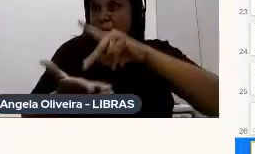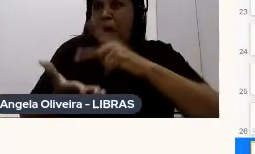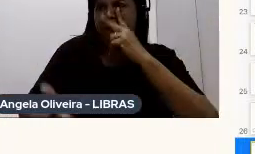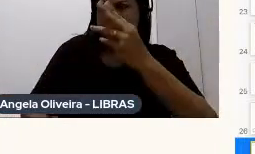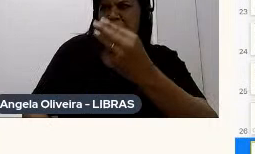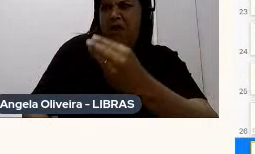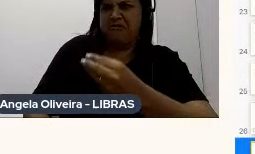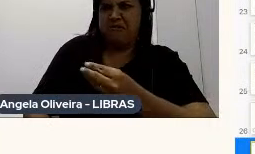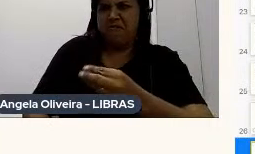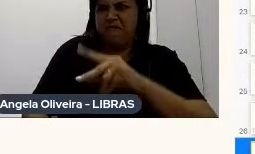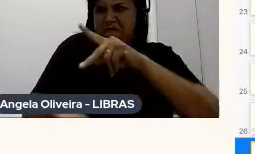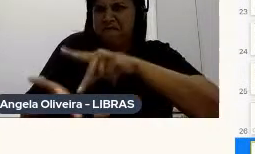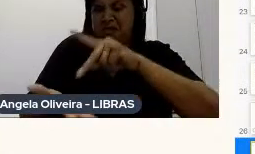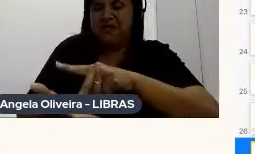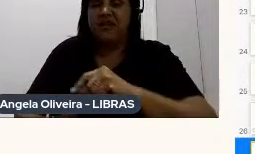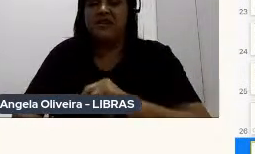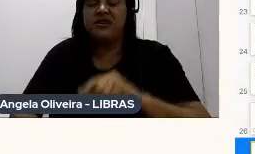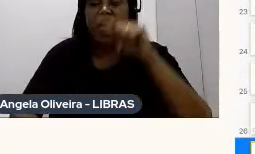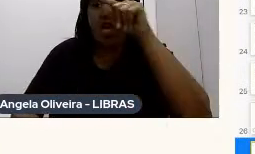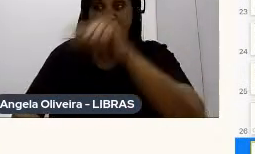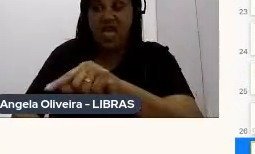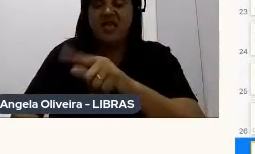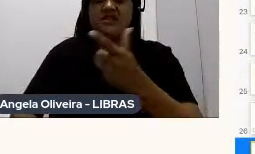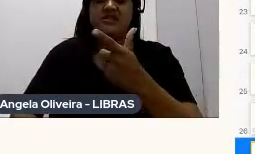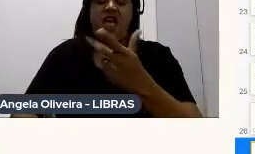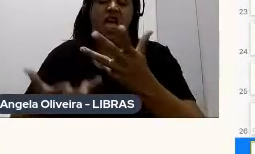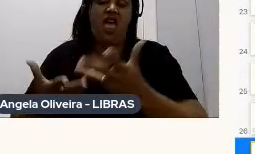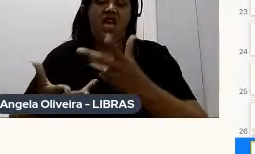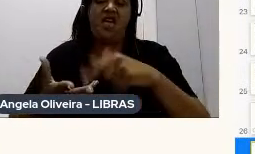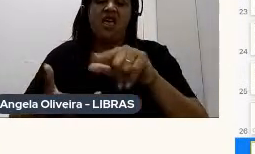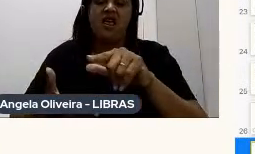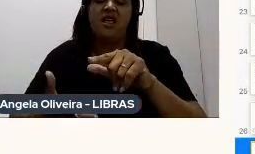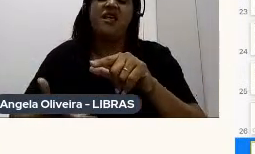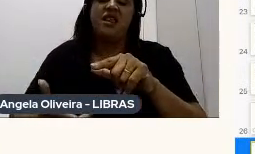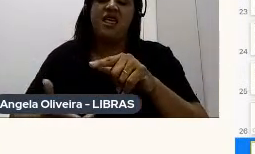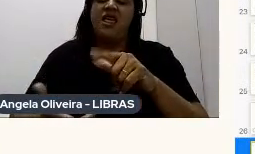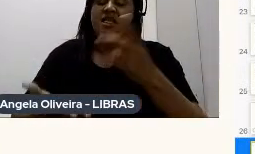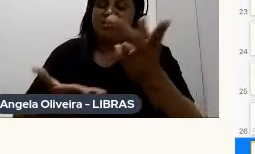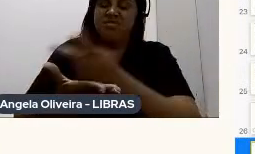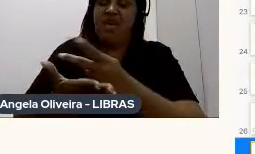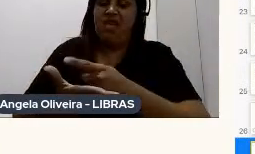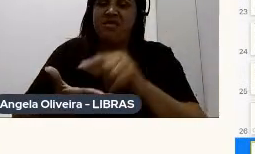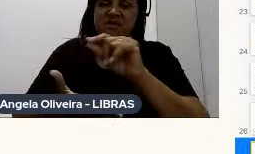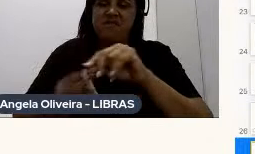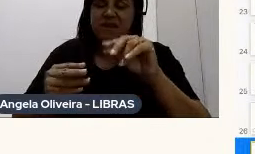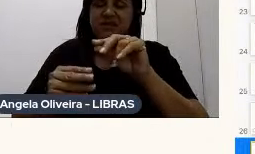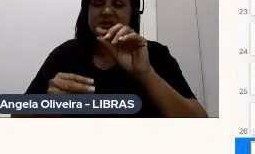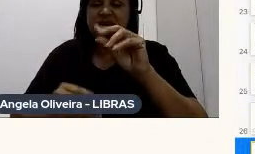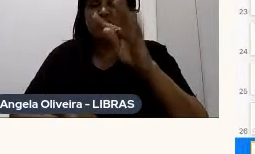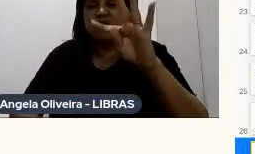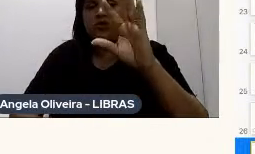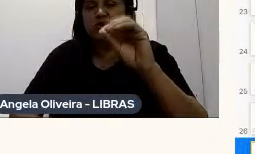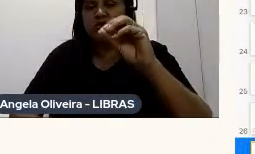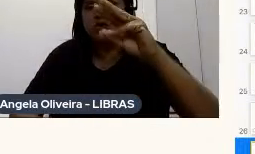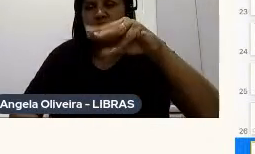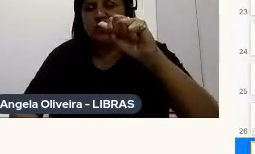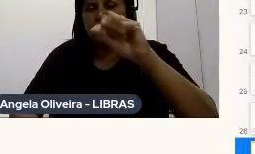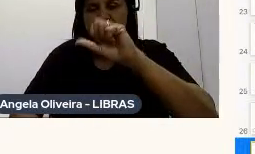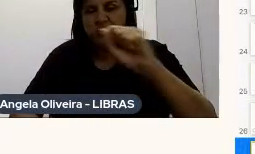Essa Era o mote Da animação O Thomas Larson Que foi o Diretor de